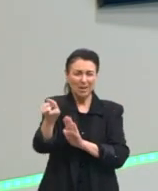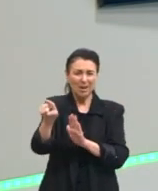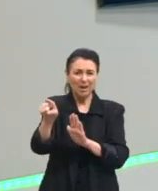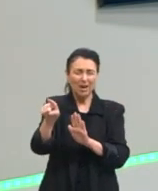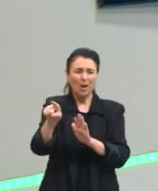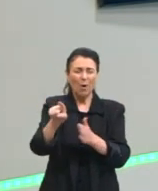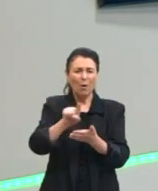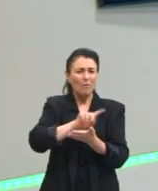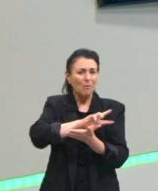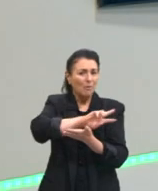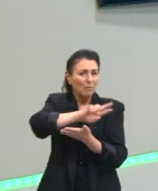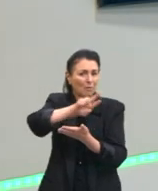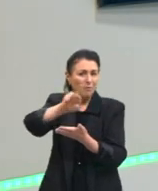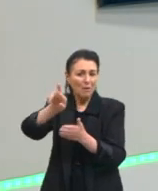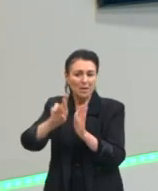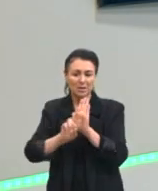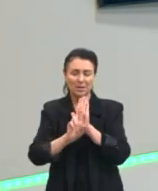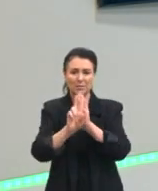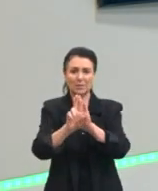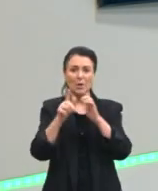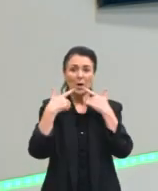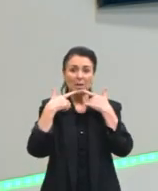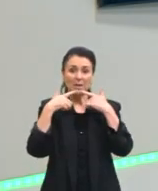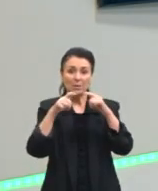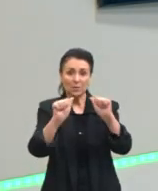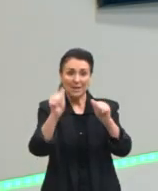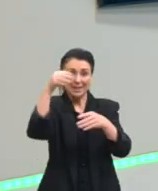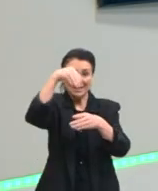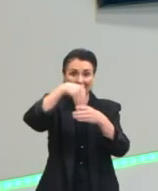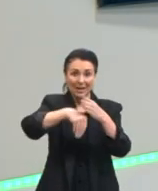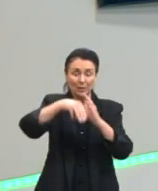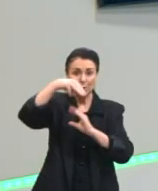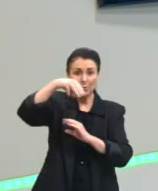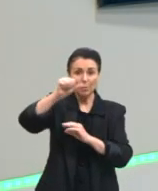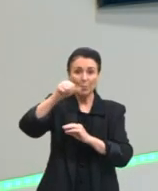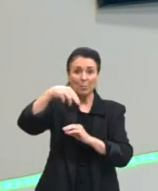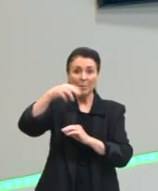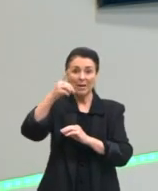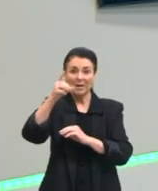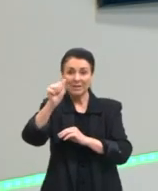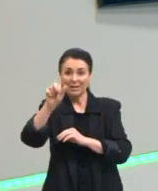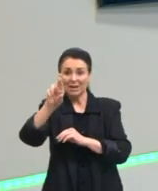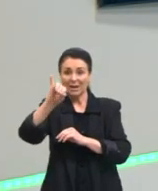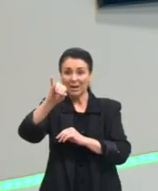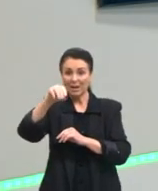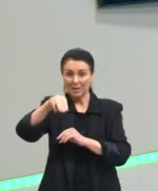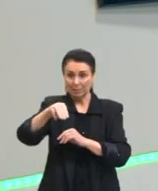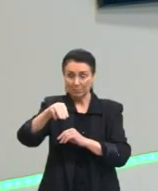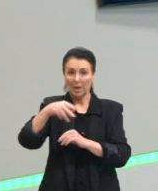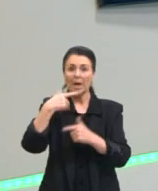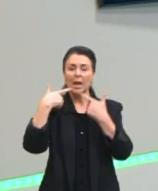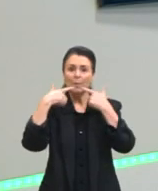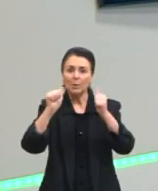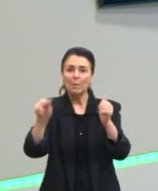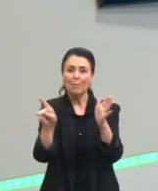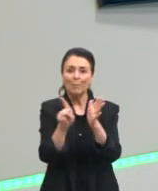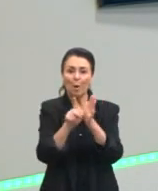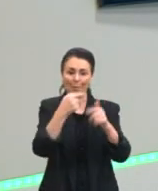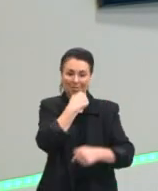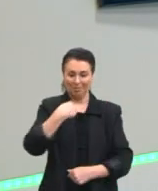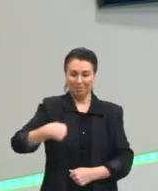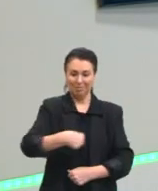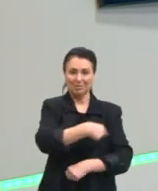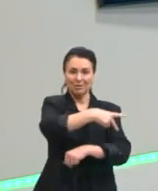representações linguísticas do mandarim, que é a língua que a gente fala lá na China, e é a língua mais